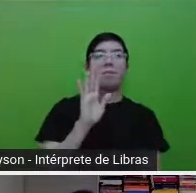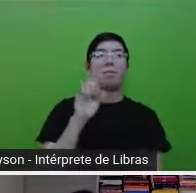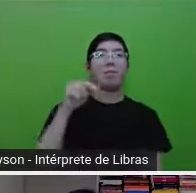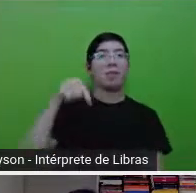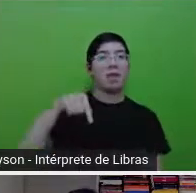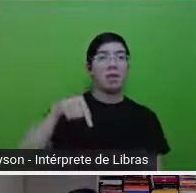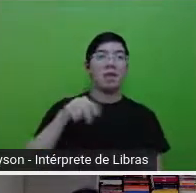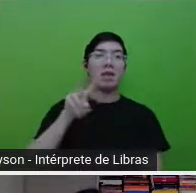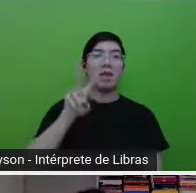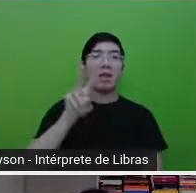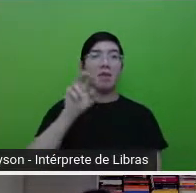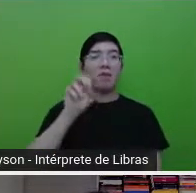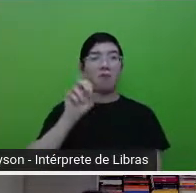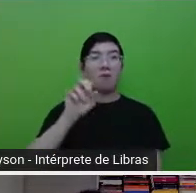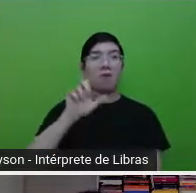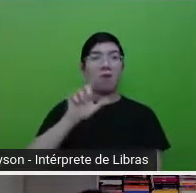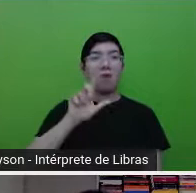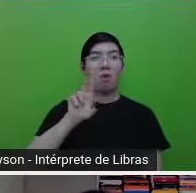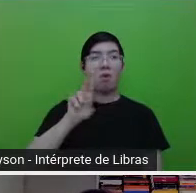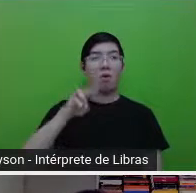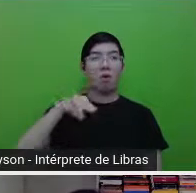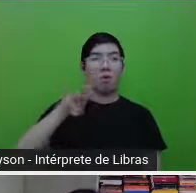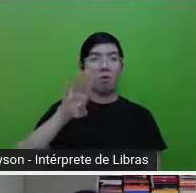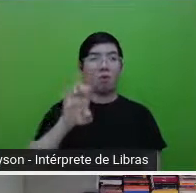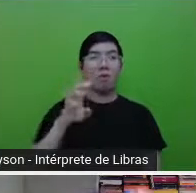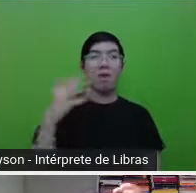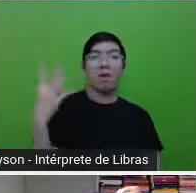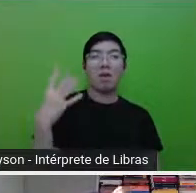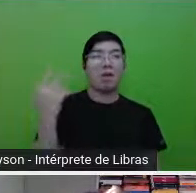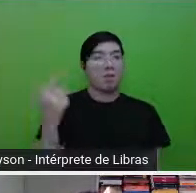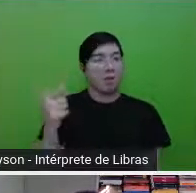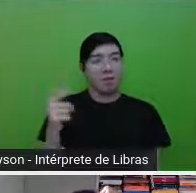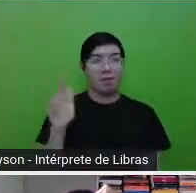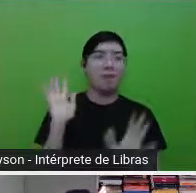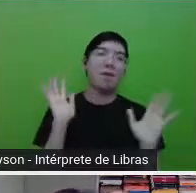amiga. Então, não leia muito rápido e espere chegar ao fato.